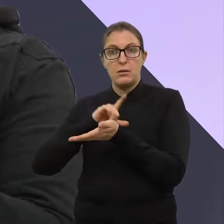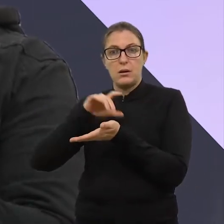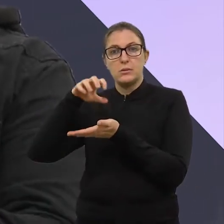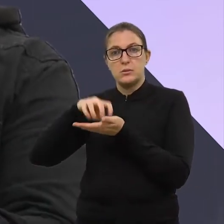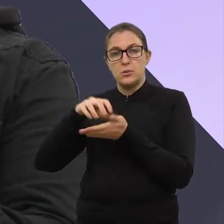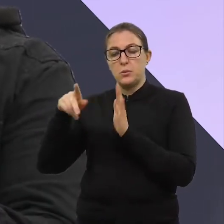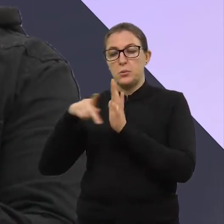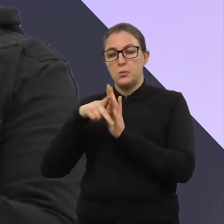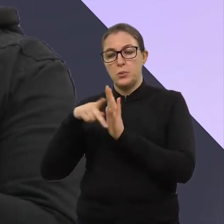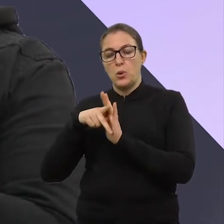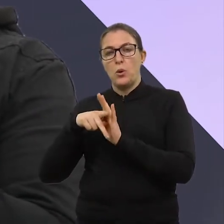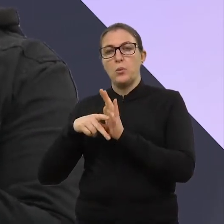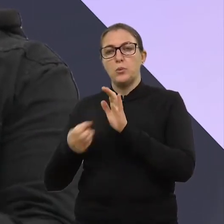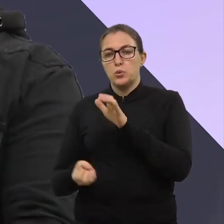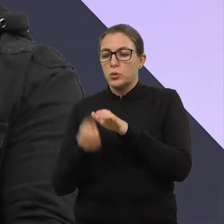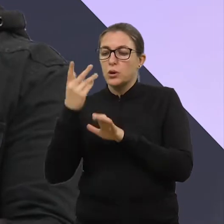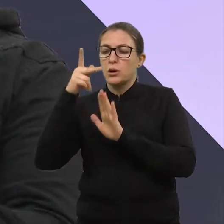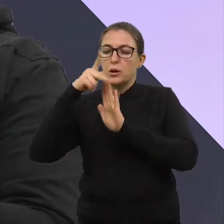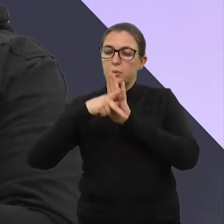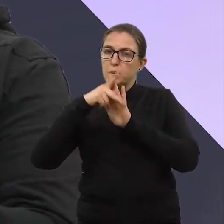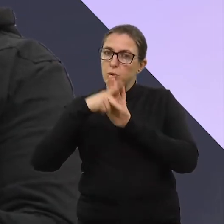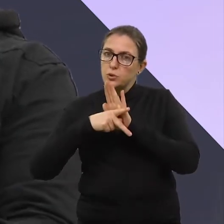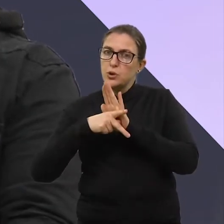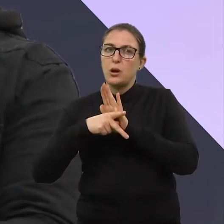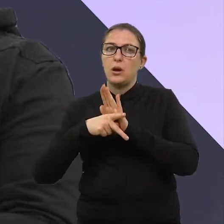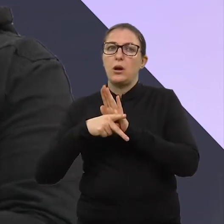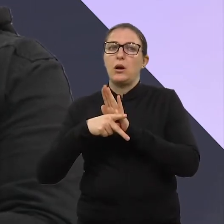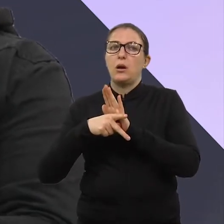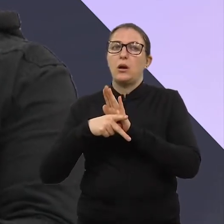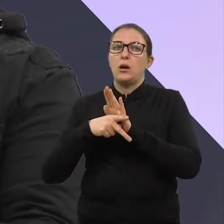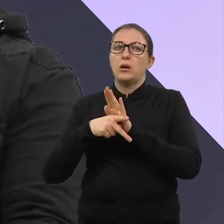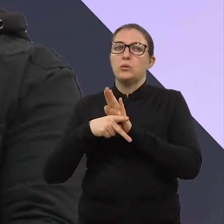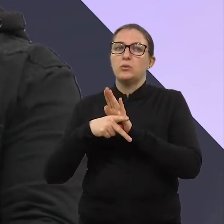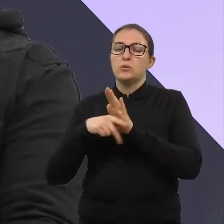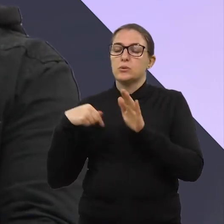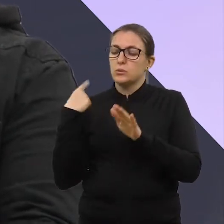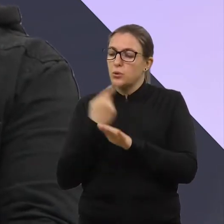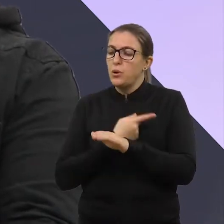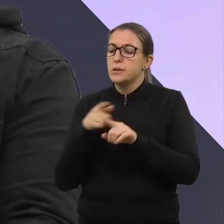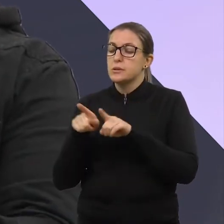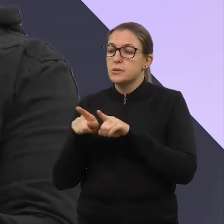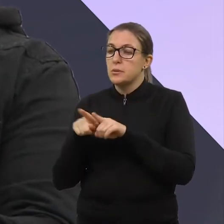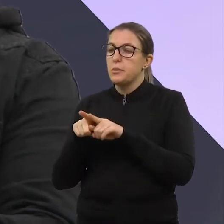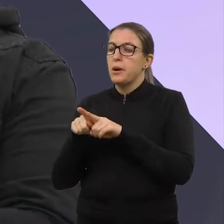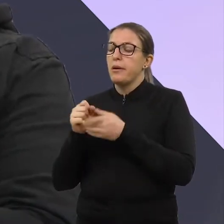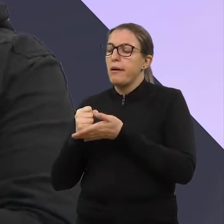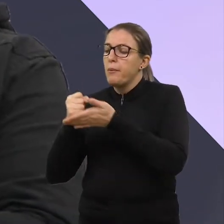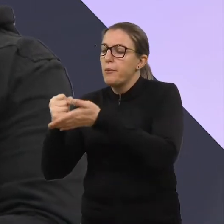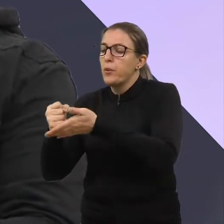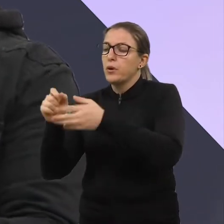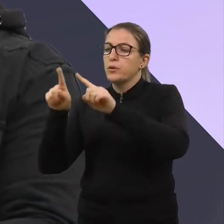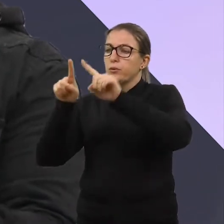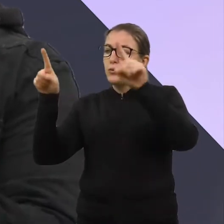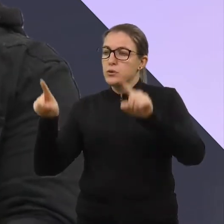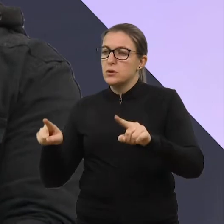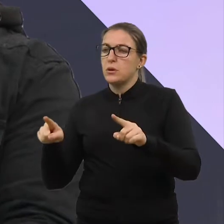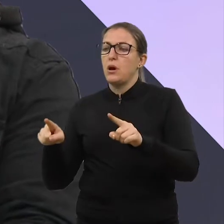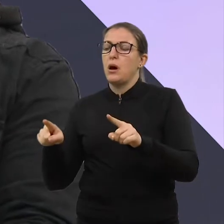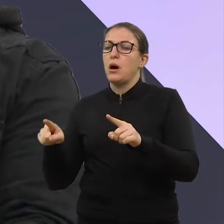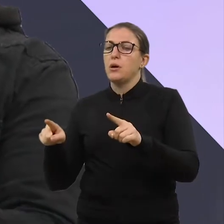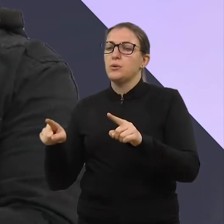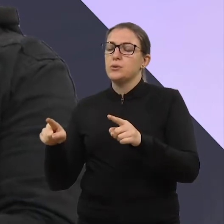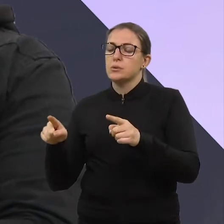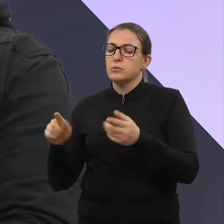desenvolvimento de projeto, um setor de fomento, a gente está criando isso, dando condições, fazendo com que os servidores entendam isso, se